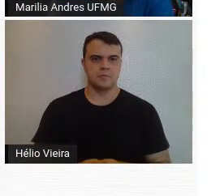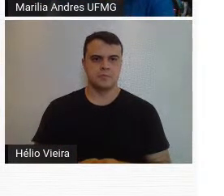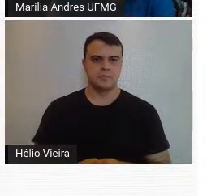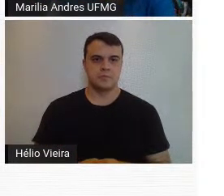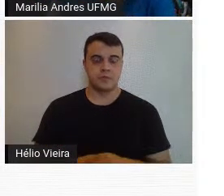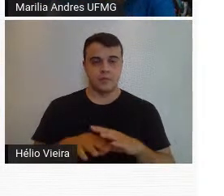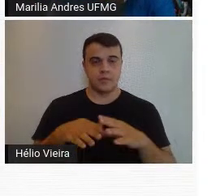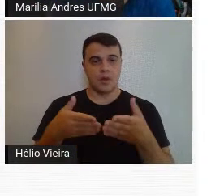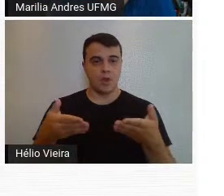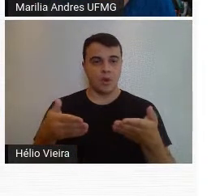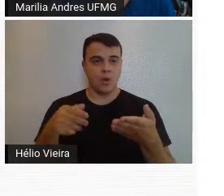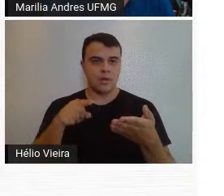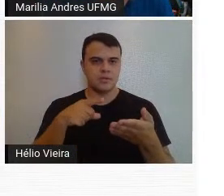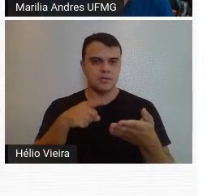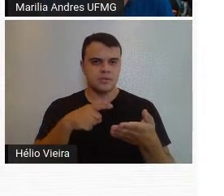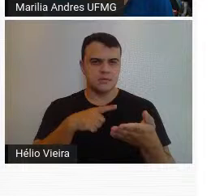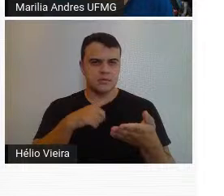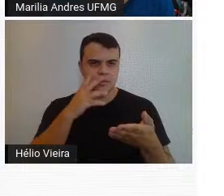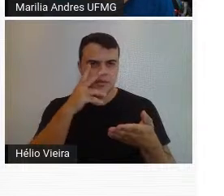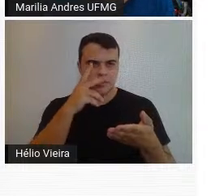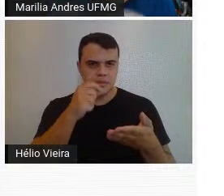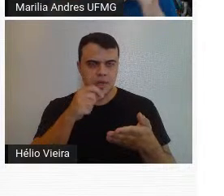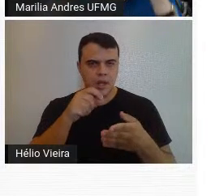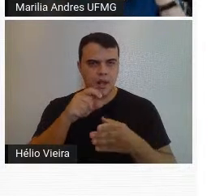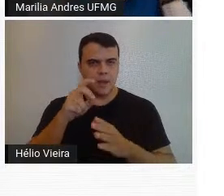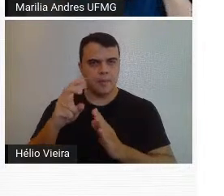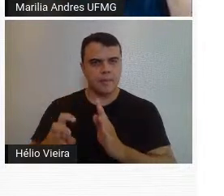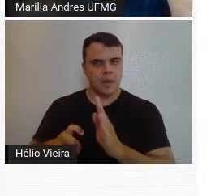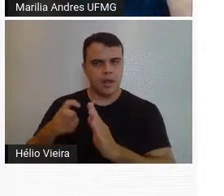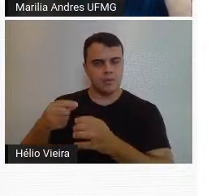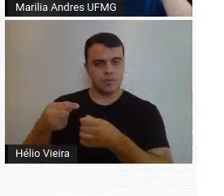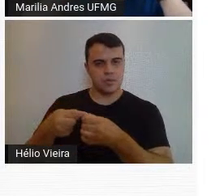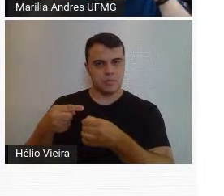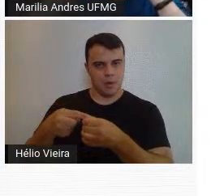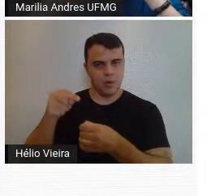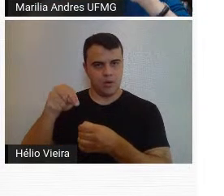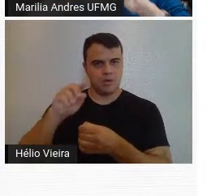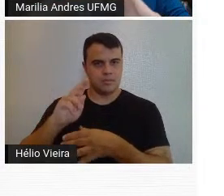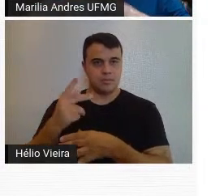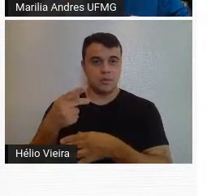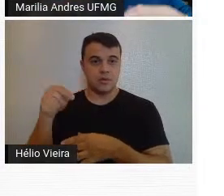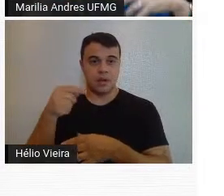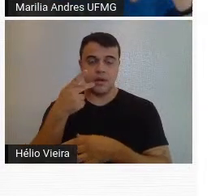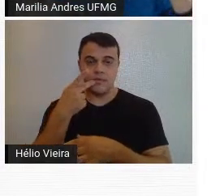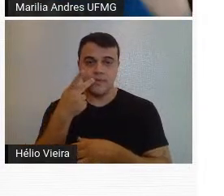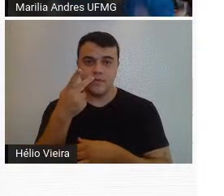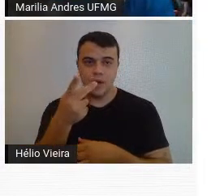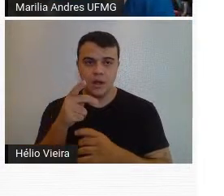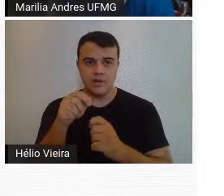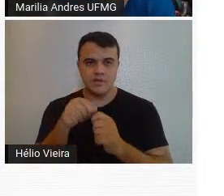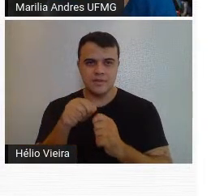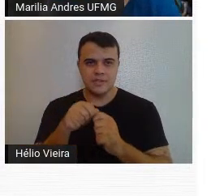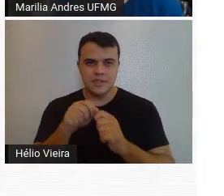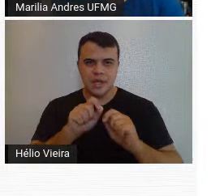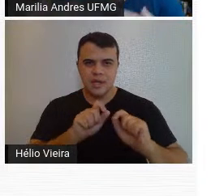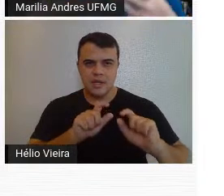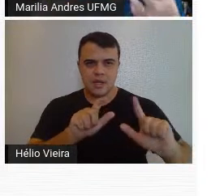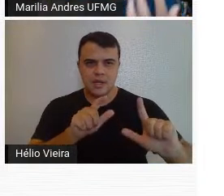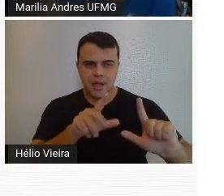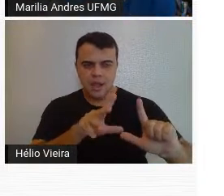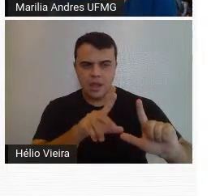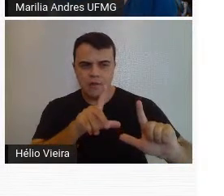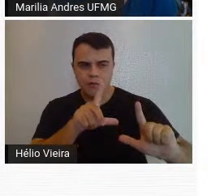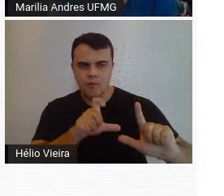Bom, aqui é uma paisagem do Parque Municipal de Guignard, para vocês verem, que ao mesmo tempo que ele fazia retratos muito